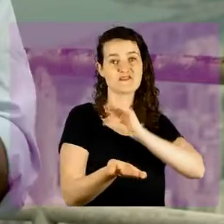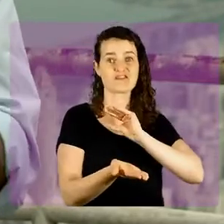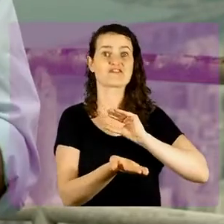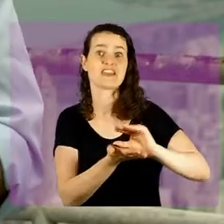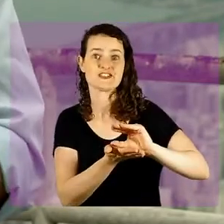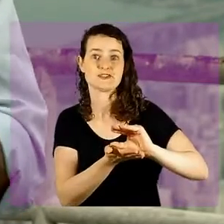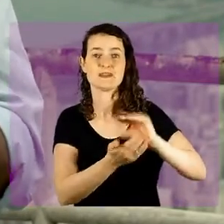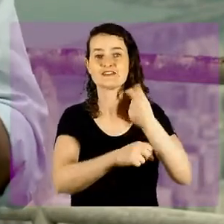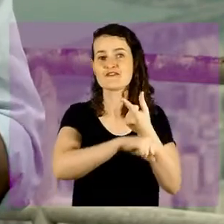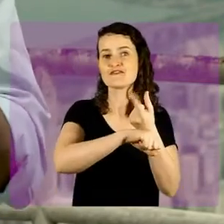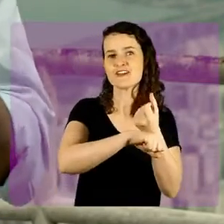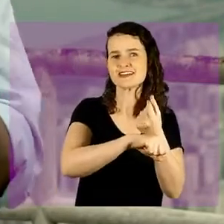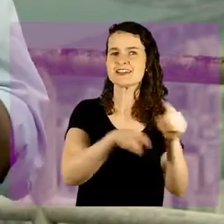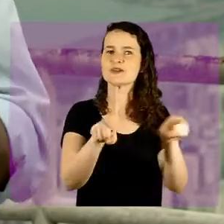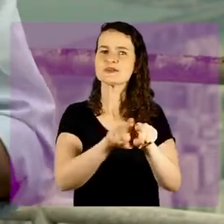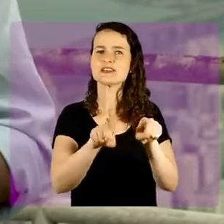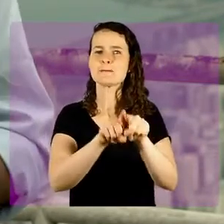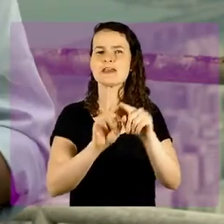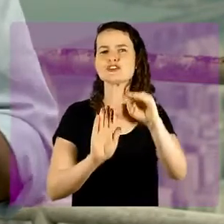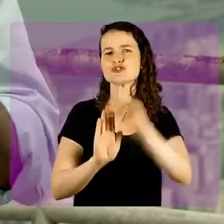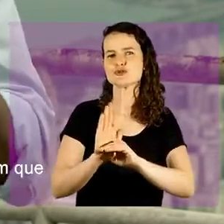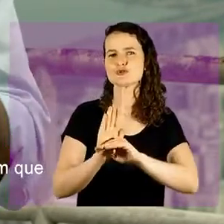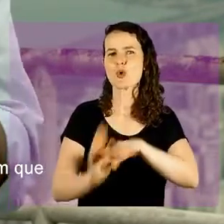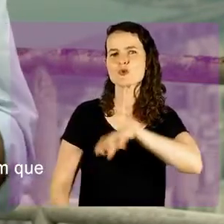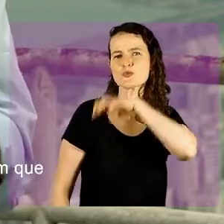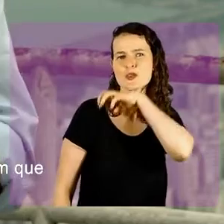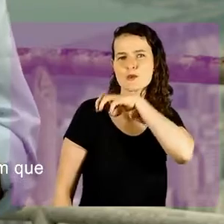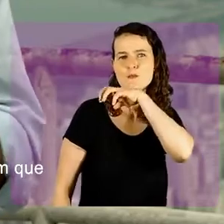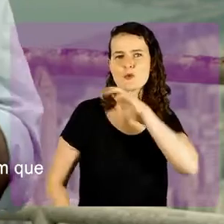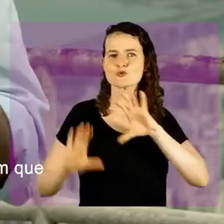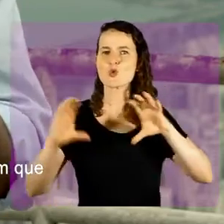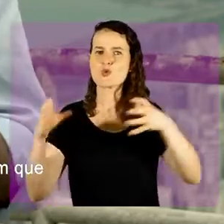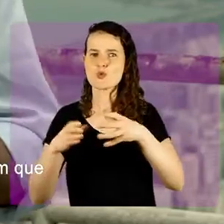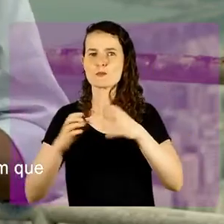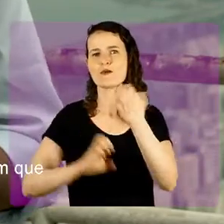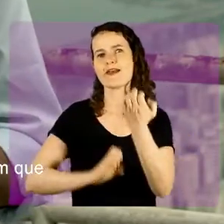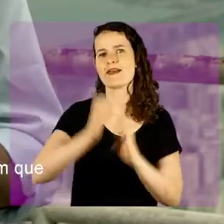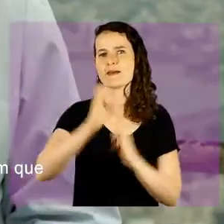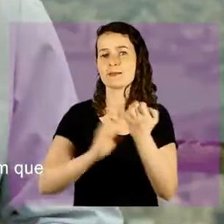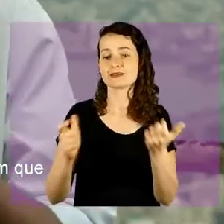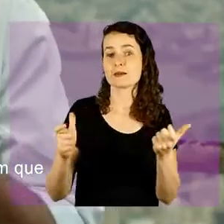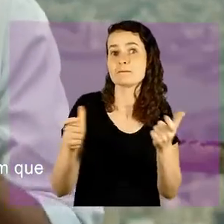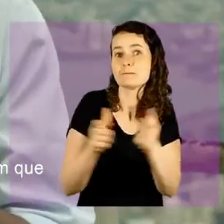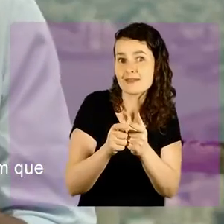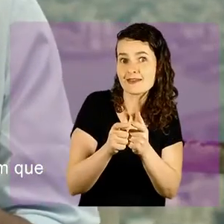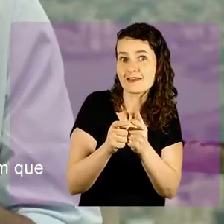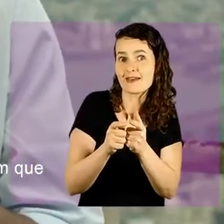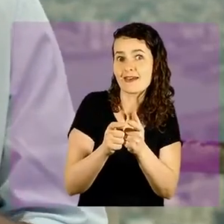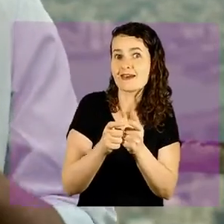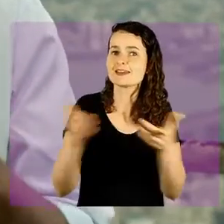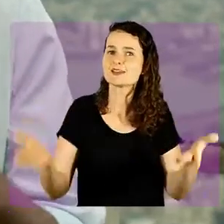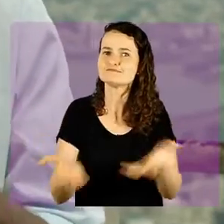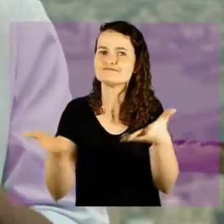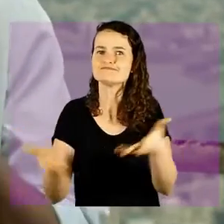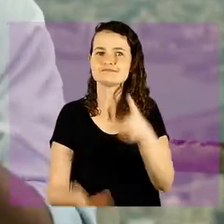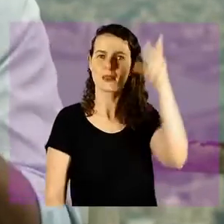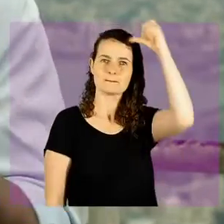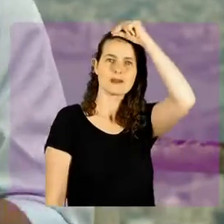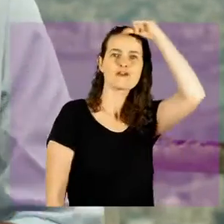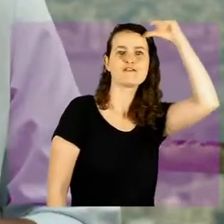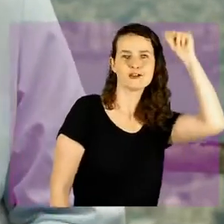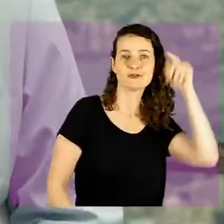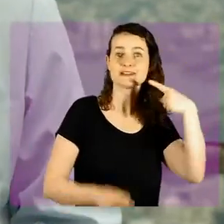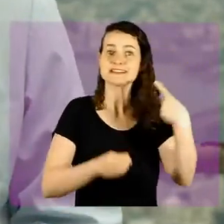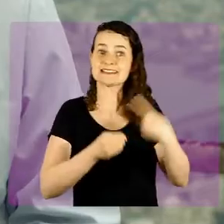investimentos financeiros e tributários aos pequenos e microempreendedores, fazendo com que a Prefeitura de uma